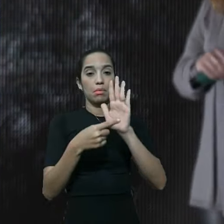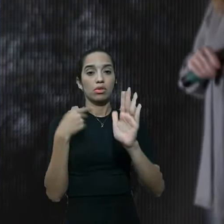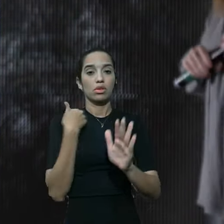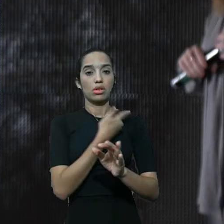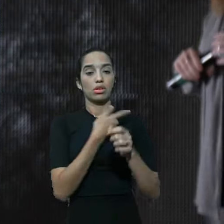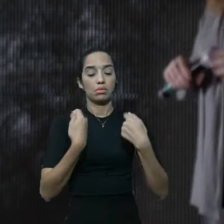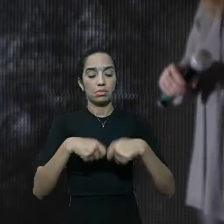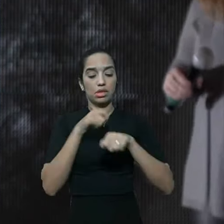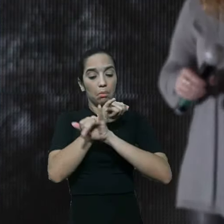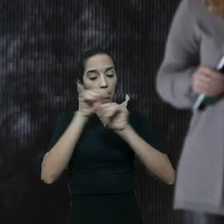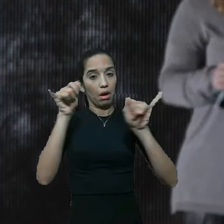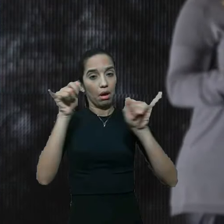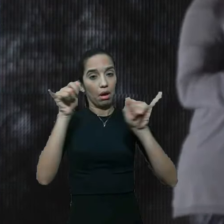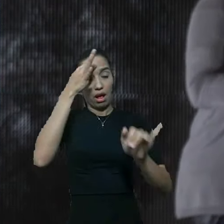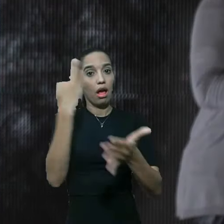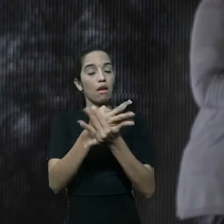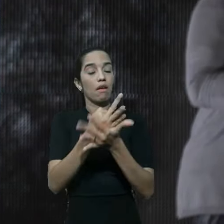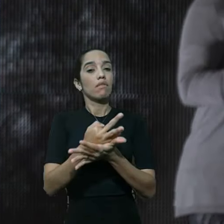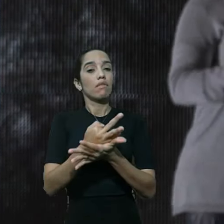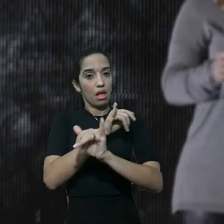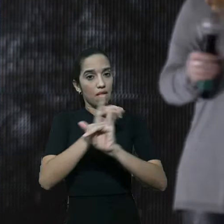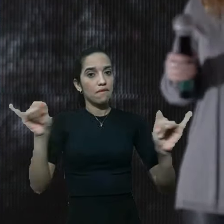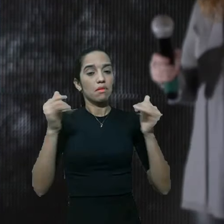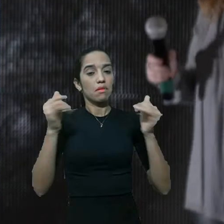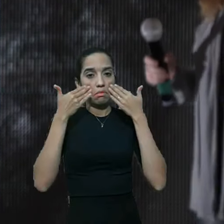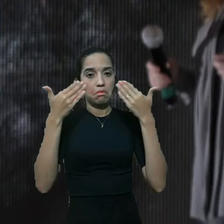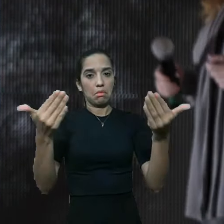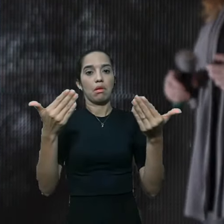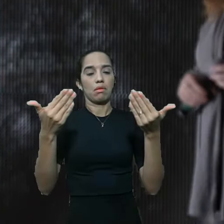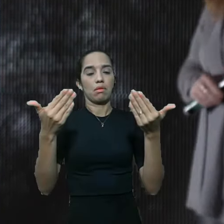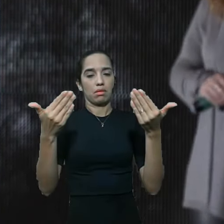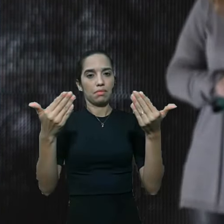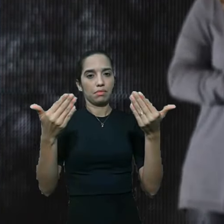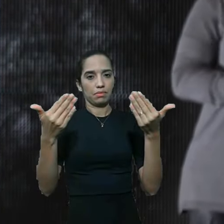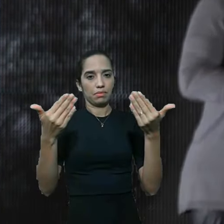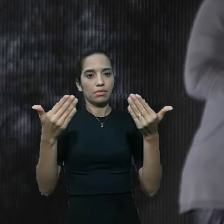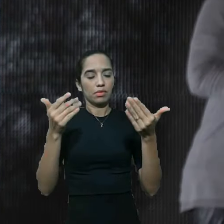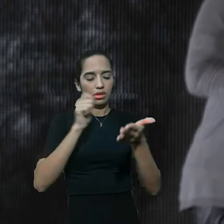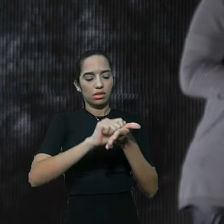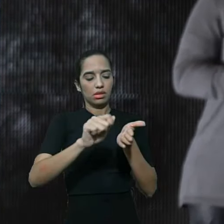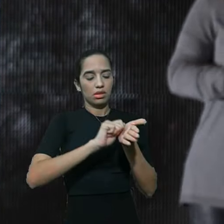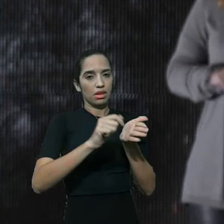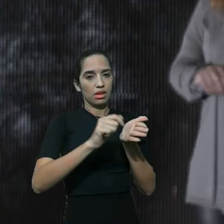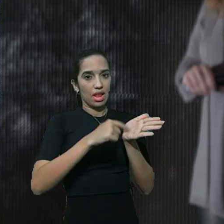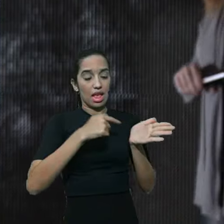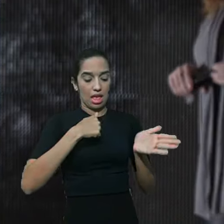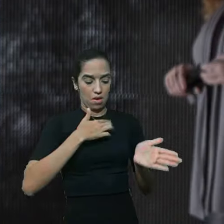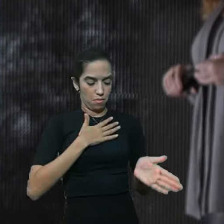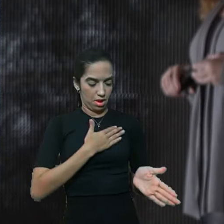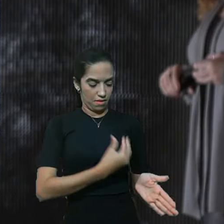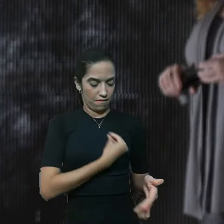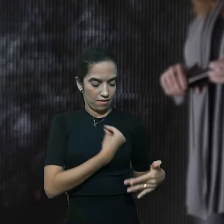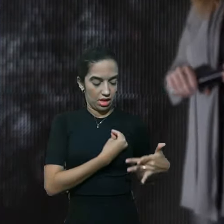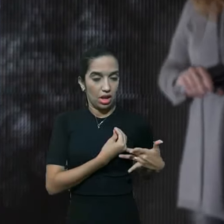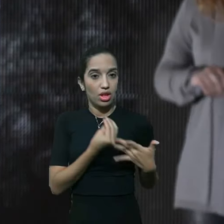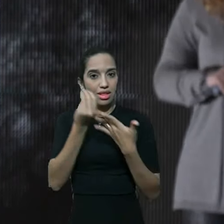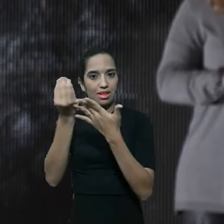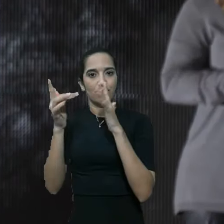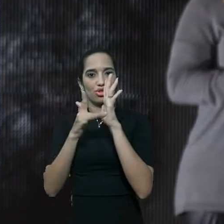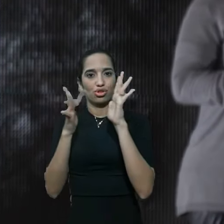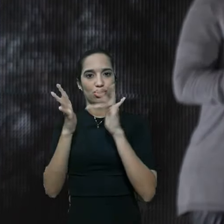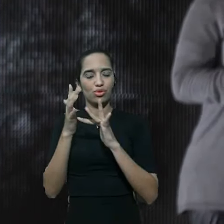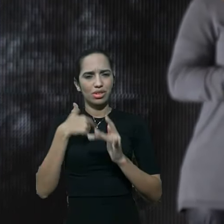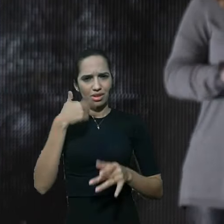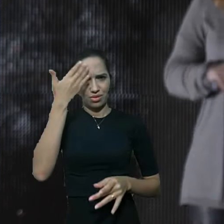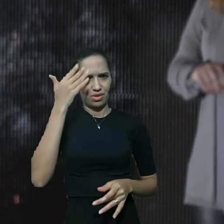que nós precisamos ter uma fé que declara publicamente escreve aí eu entrego a minha vida Jesus vamos lá eu